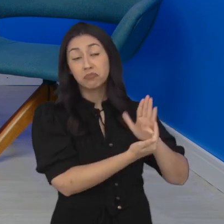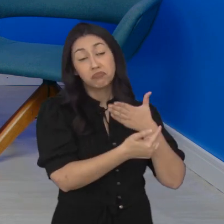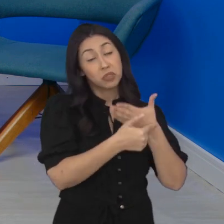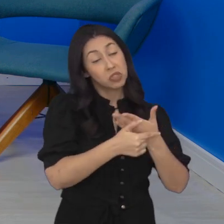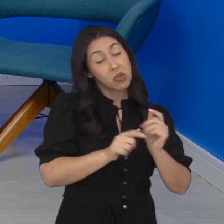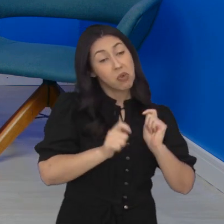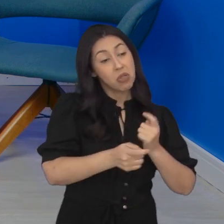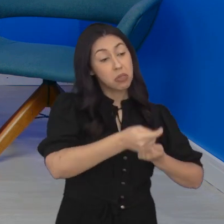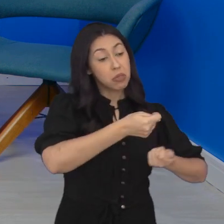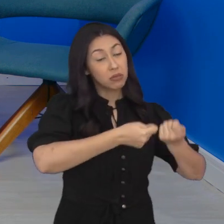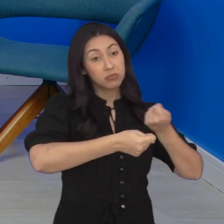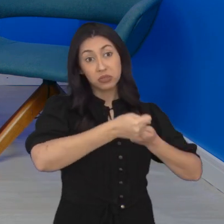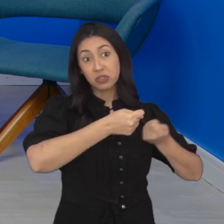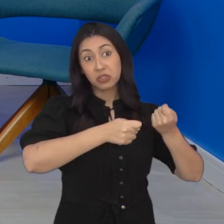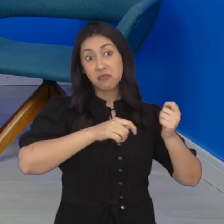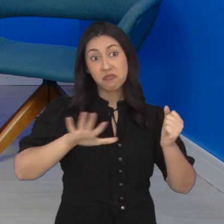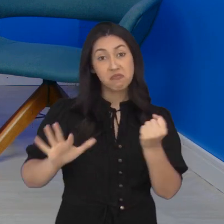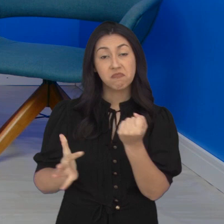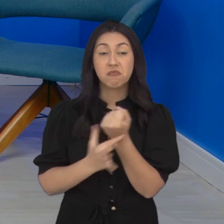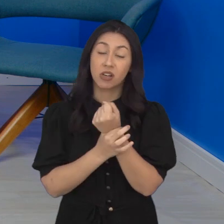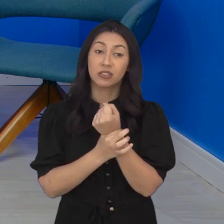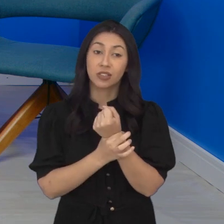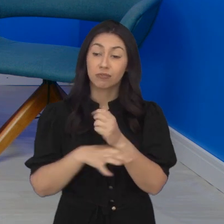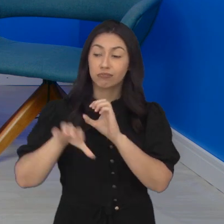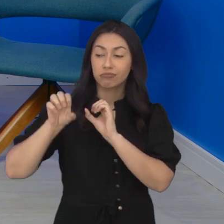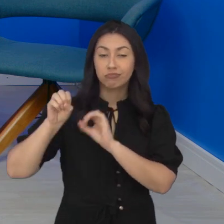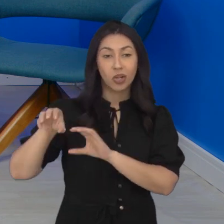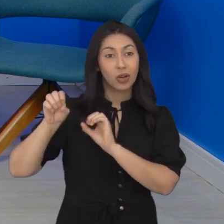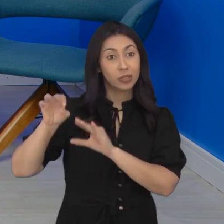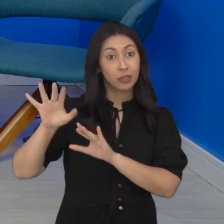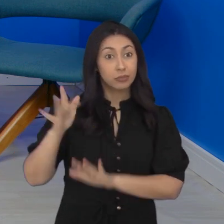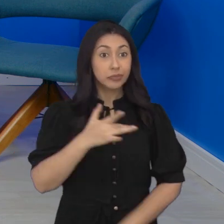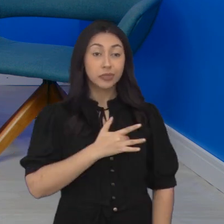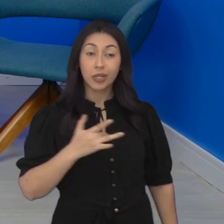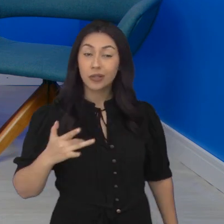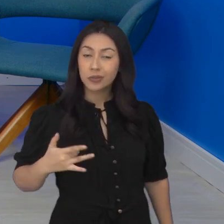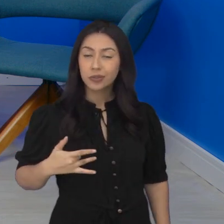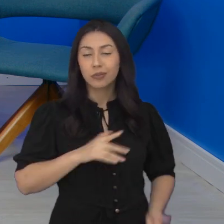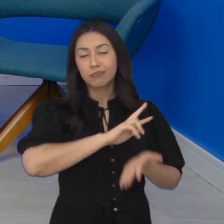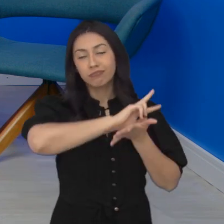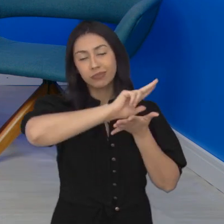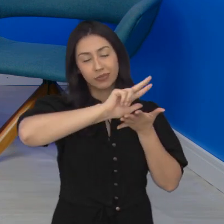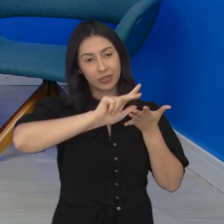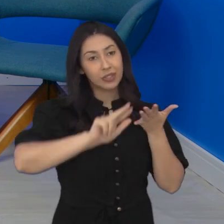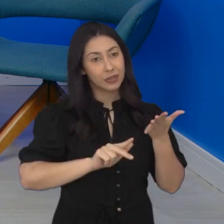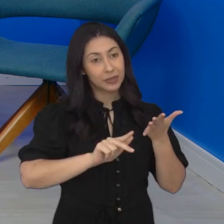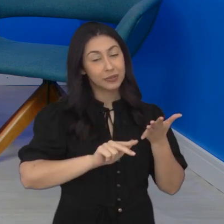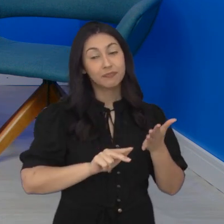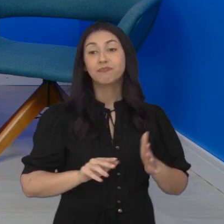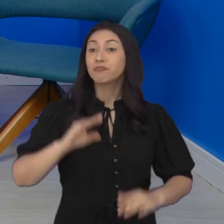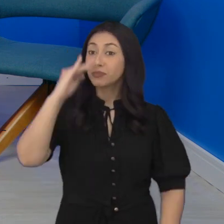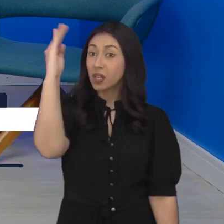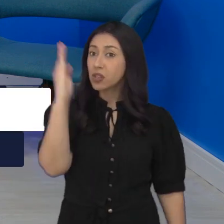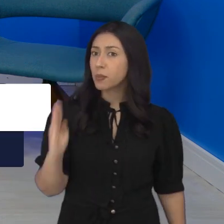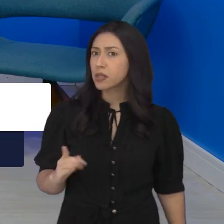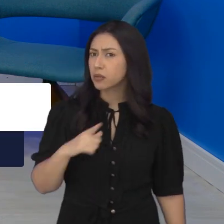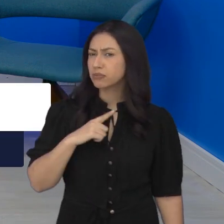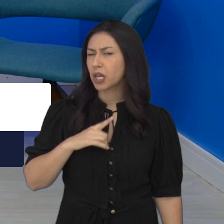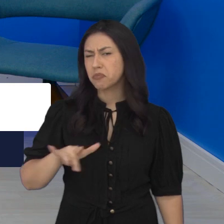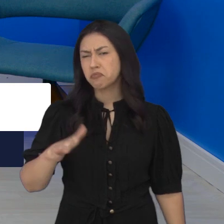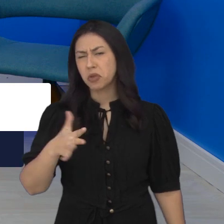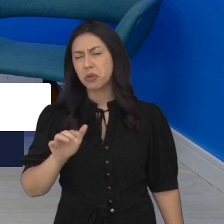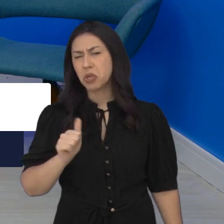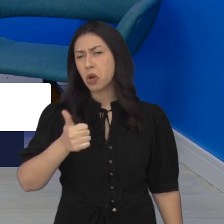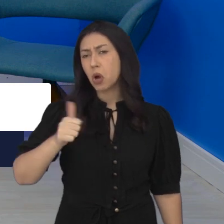incluir atividades administrativas, de segurança, educacionais, de saúde, são muitas possibilidades. O Brasil tem